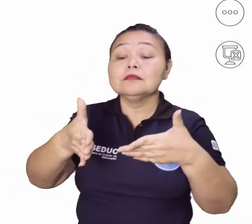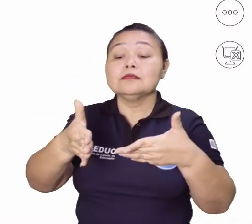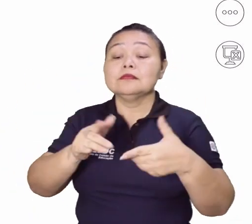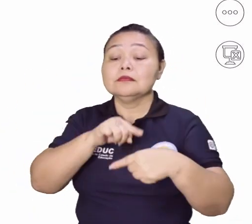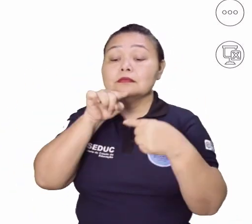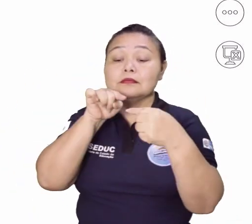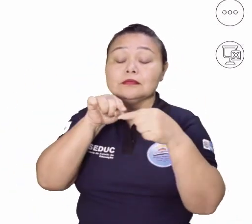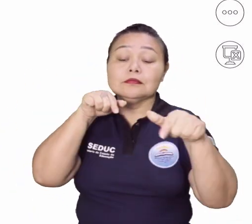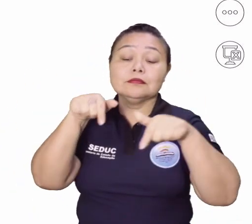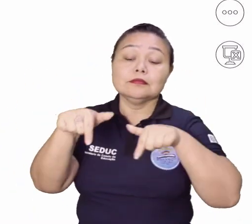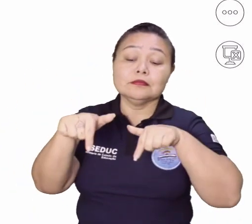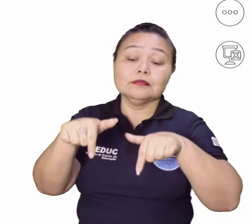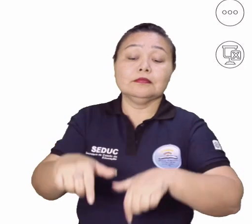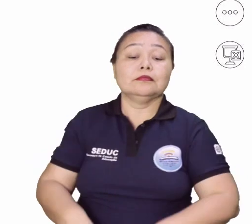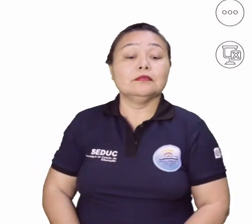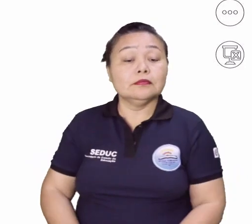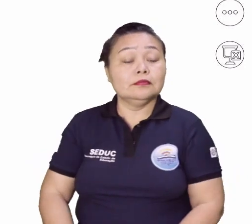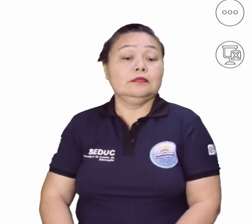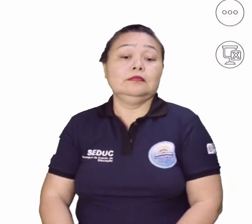atividades de trabalho, né?